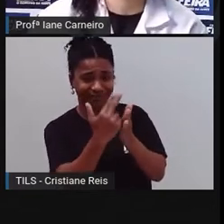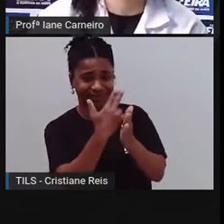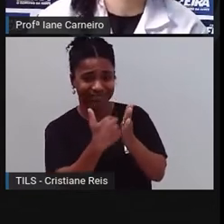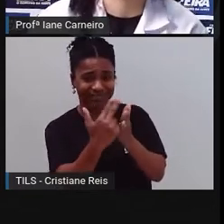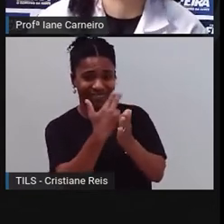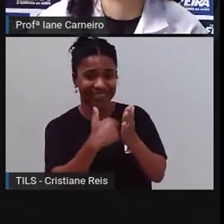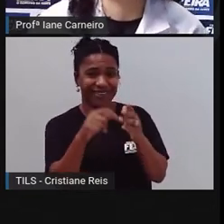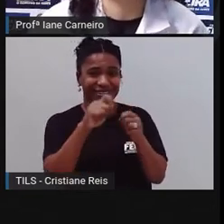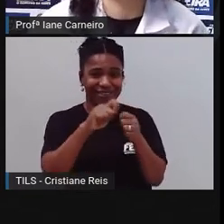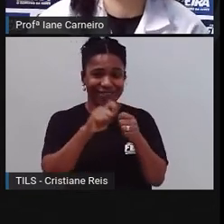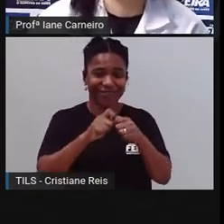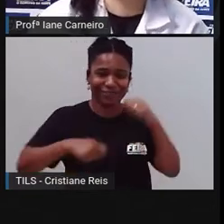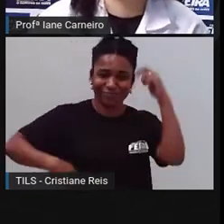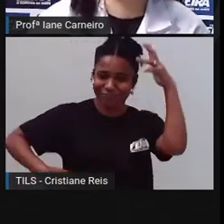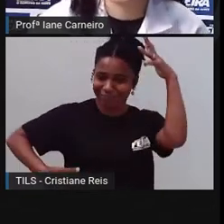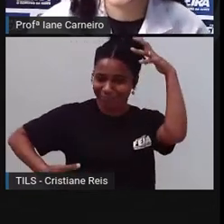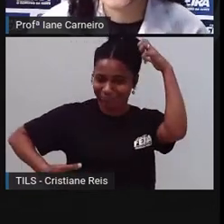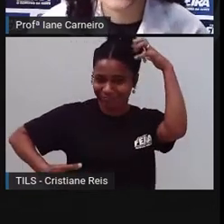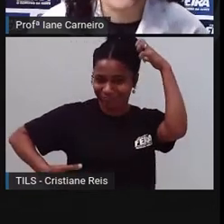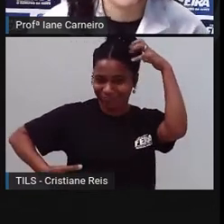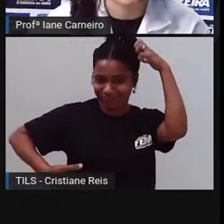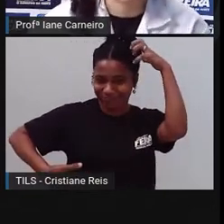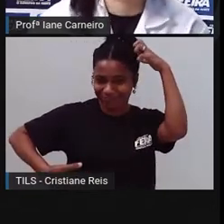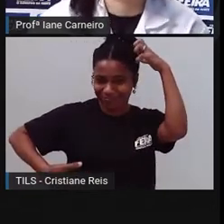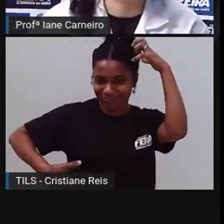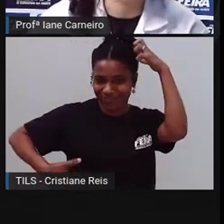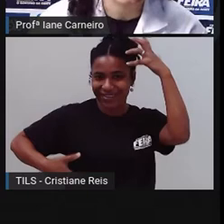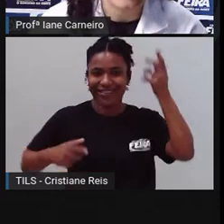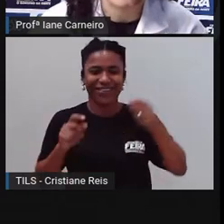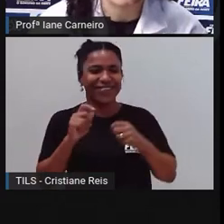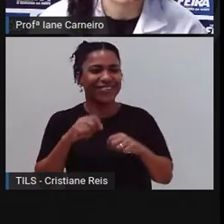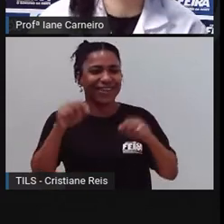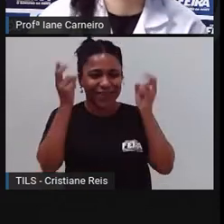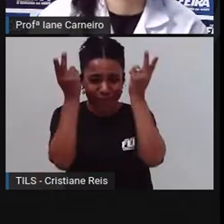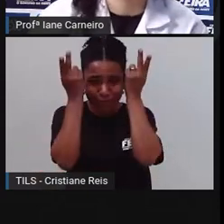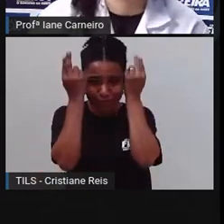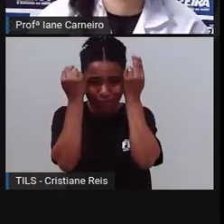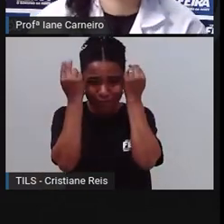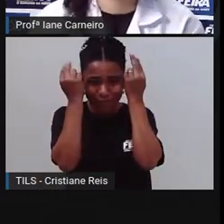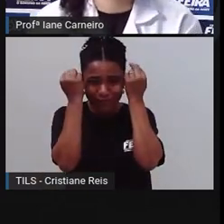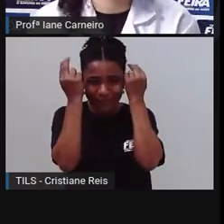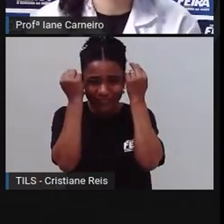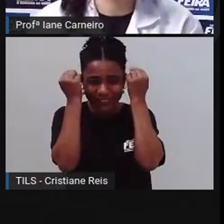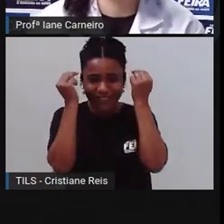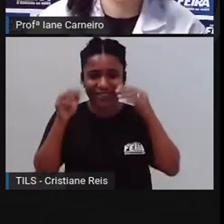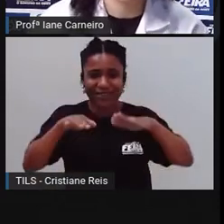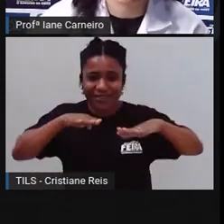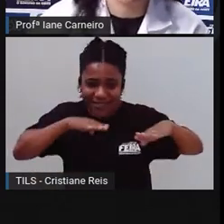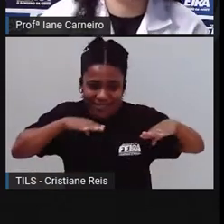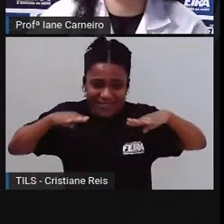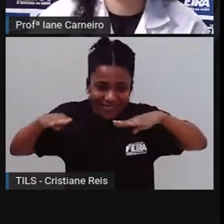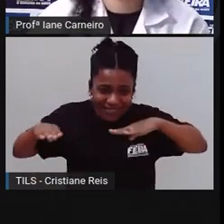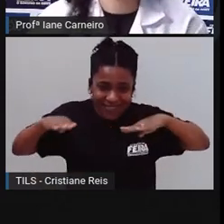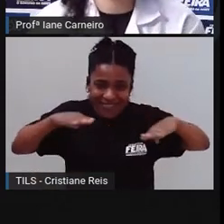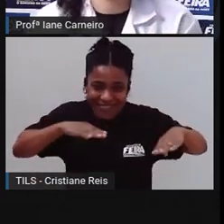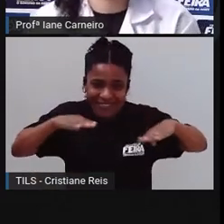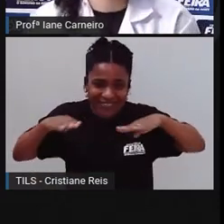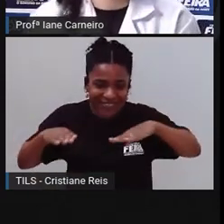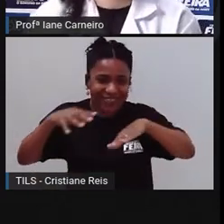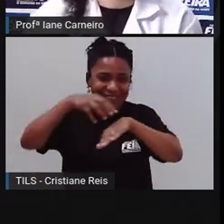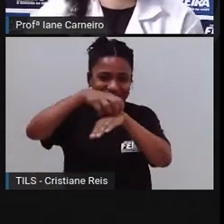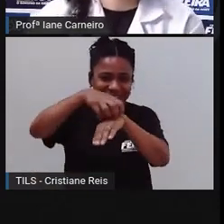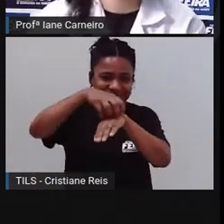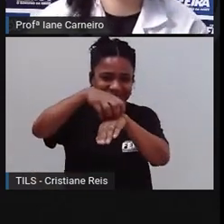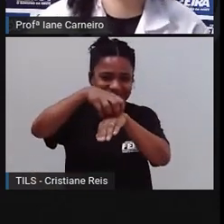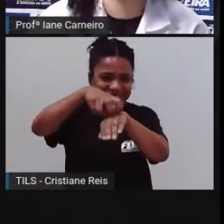A gente vê um macaquinho, um coelho em cima do jacaré, né? O que será que tem a ver esses três bichinhos aí? Será